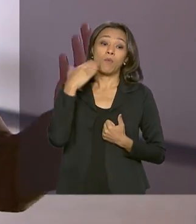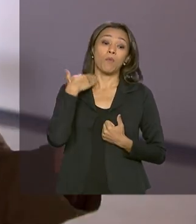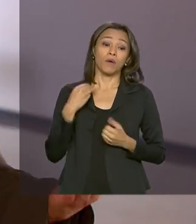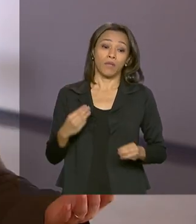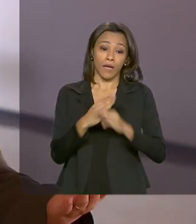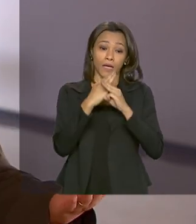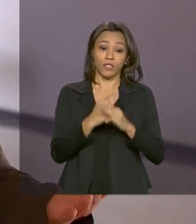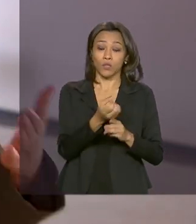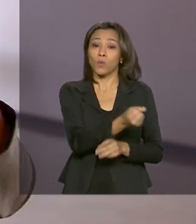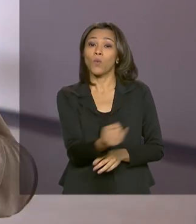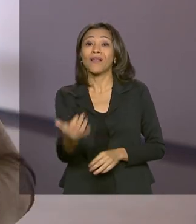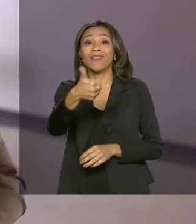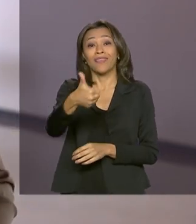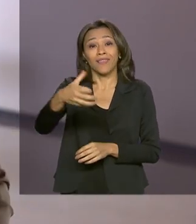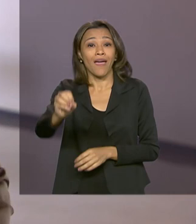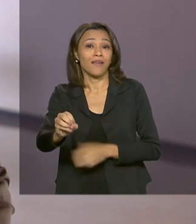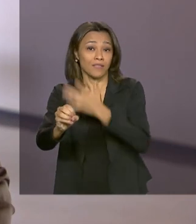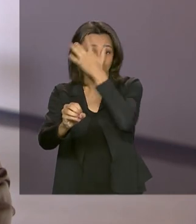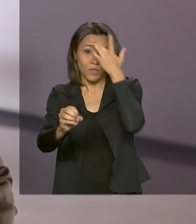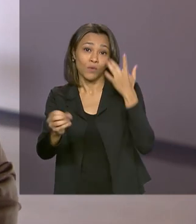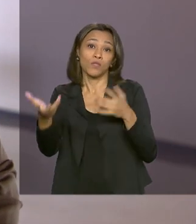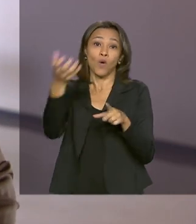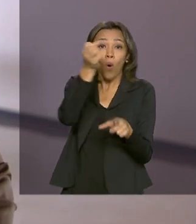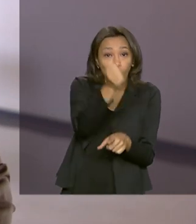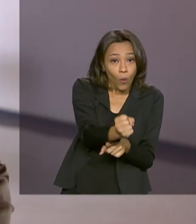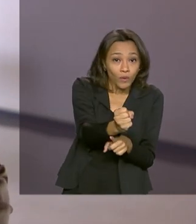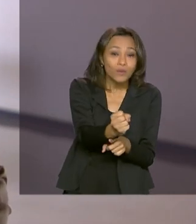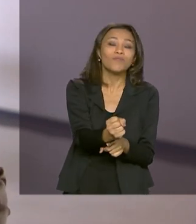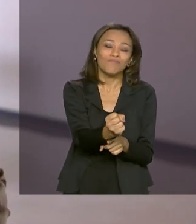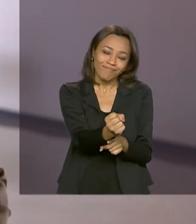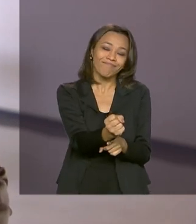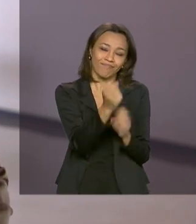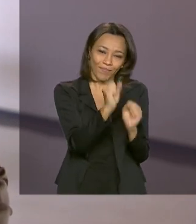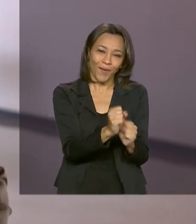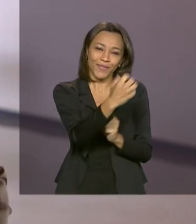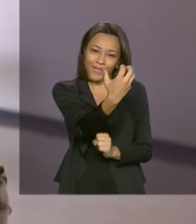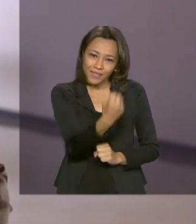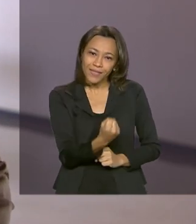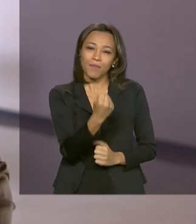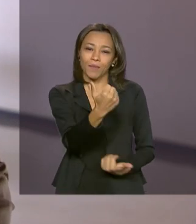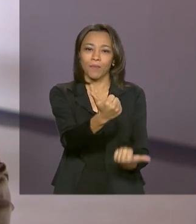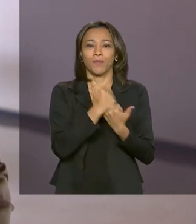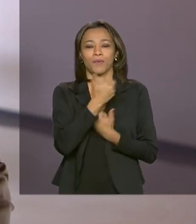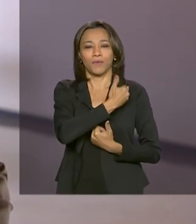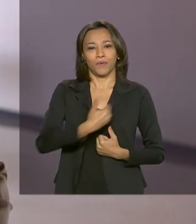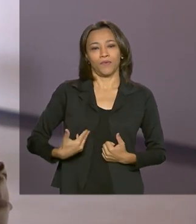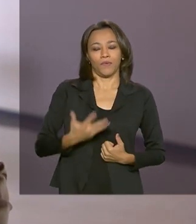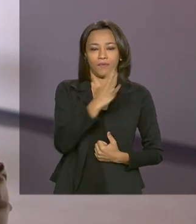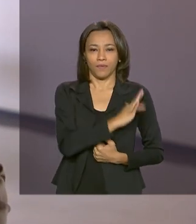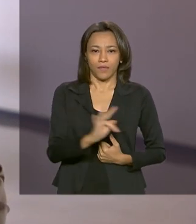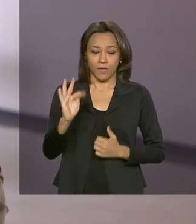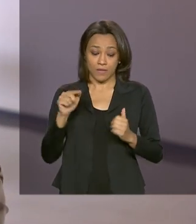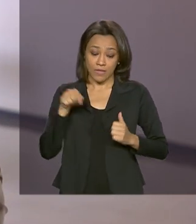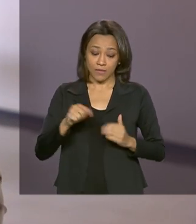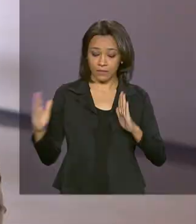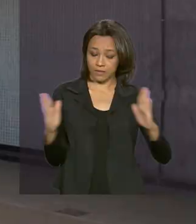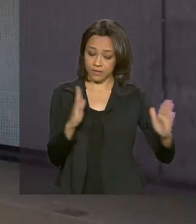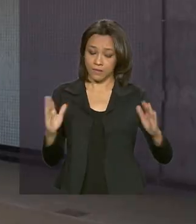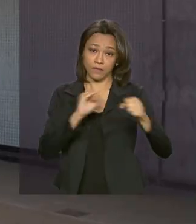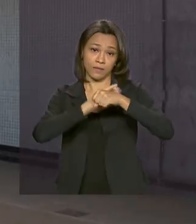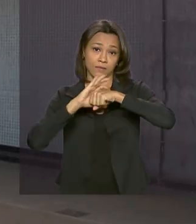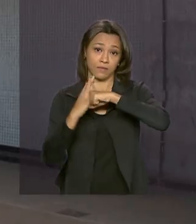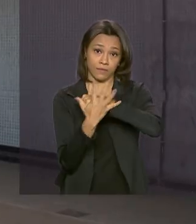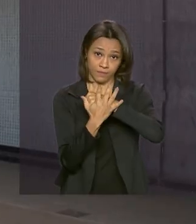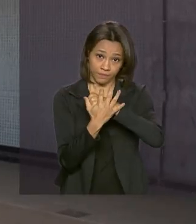em cada 10 brasileiros estão aptos a receber algum tipo de auxílio do governo federal durante a pandemia do coronavírus.